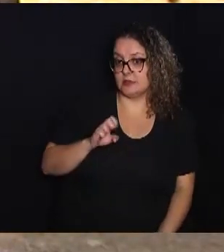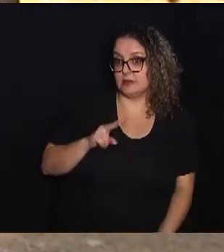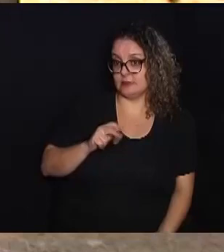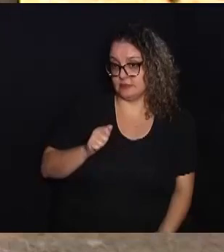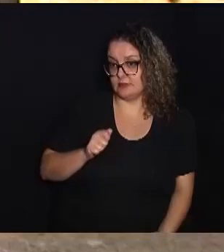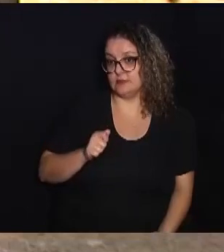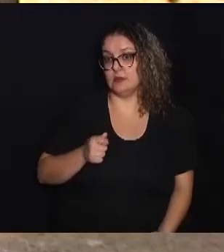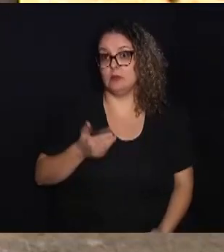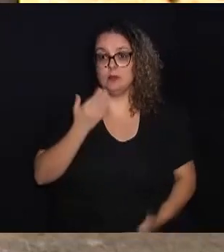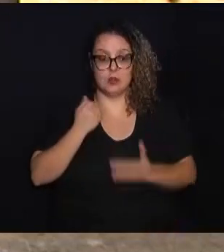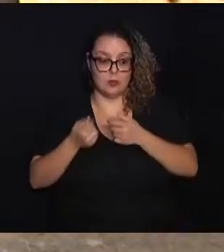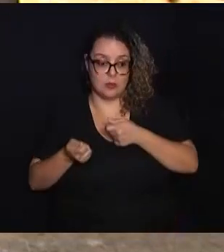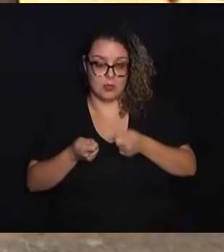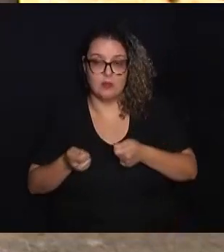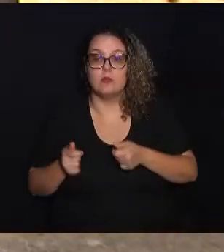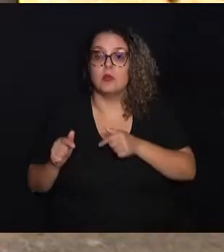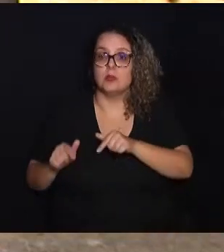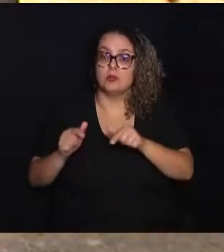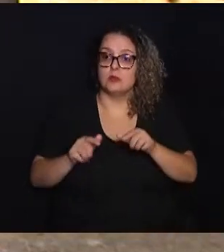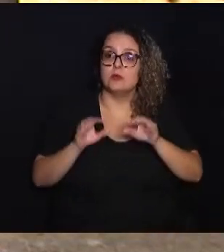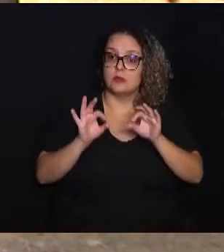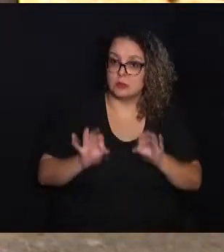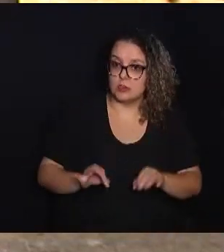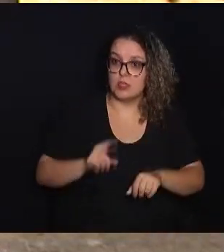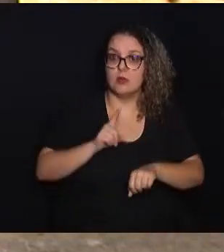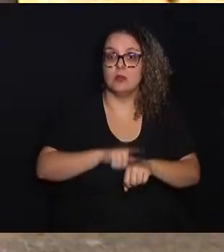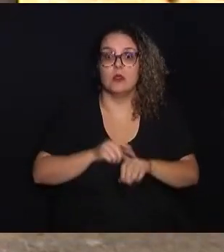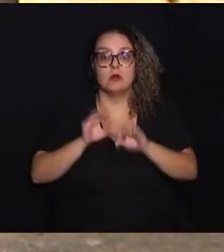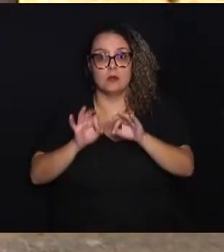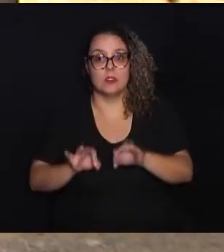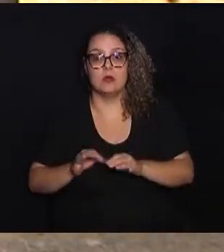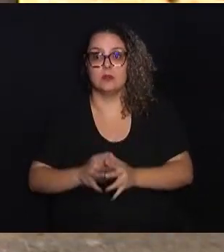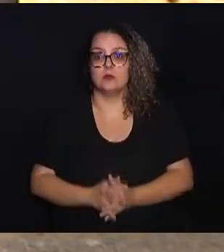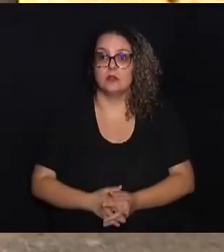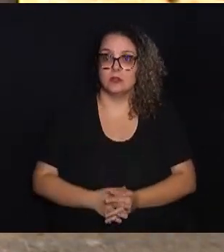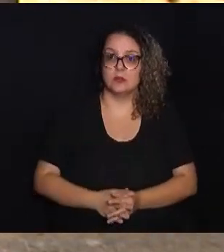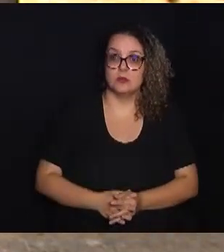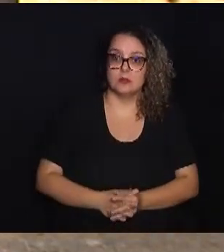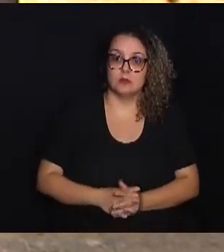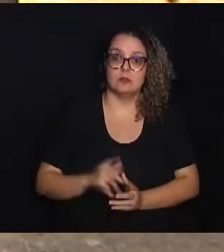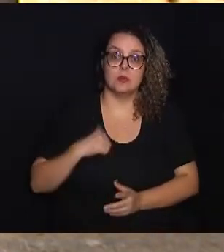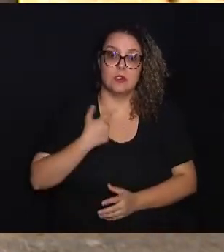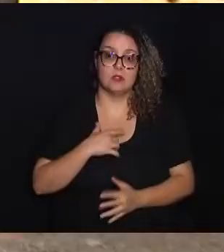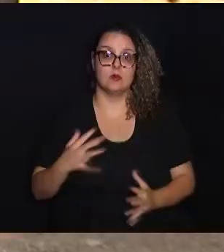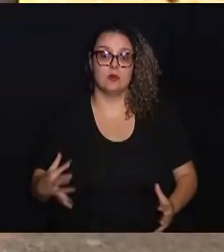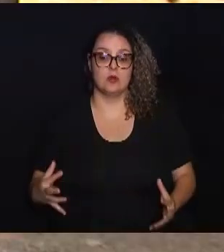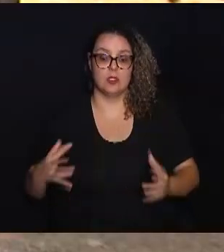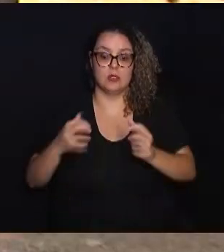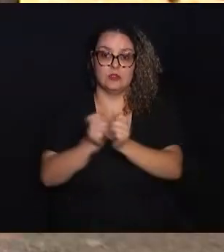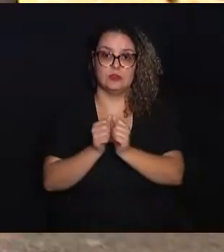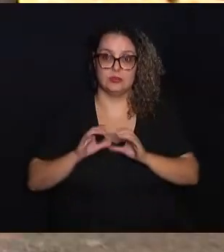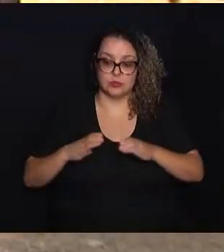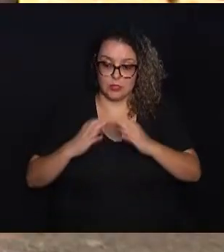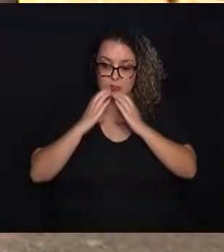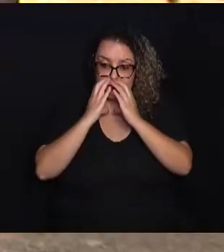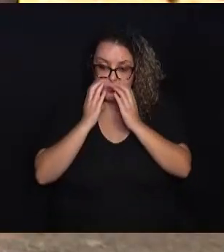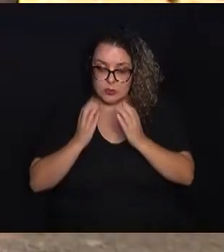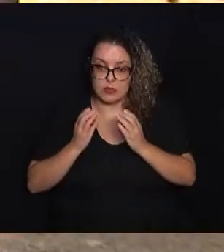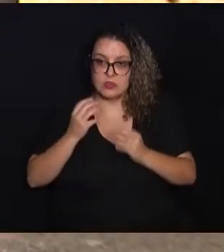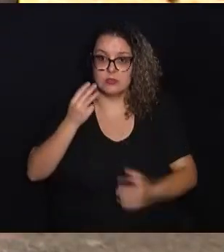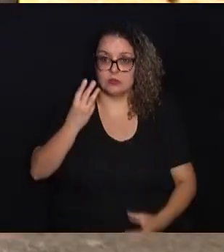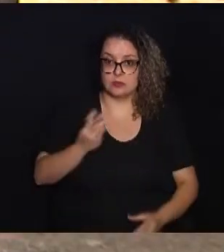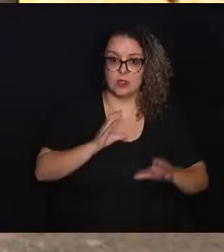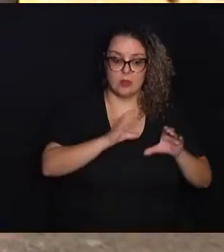alimentação controlada em pontos específicos, horários específicos, para que a gente reúna esse grupo de